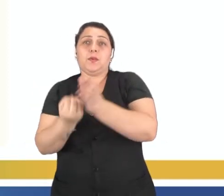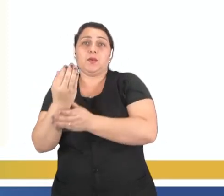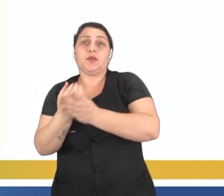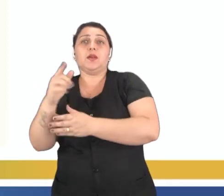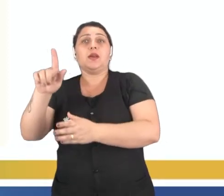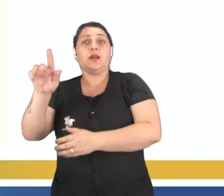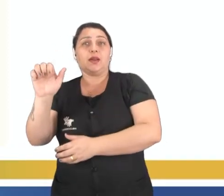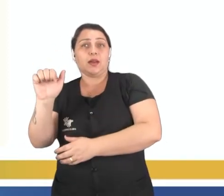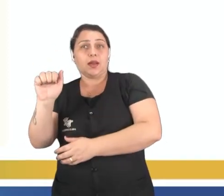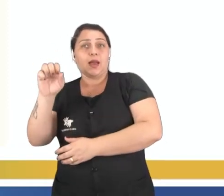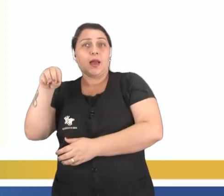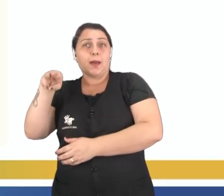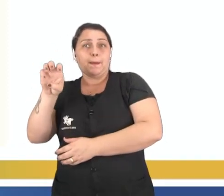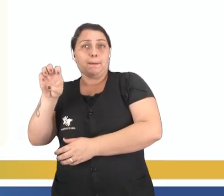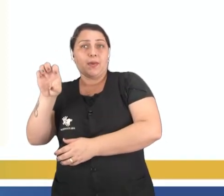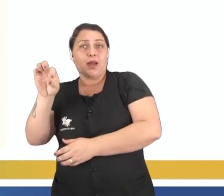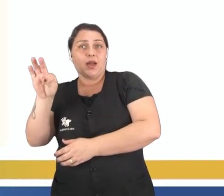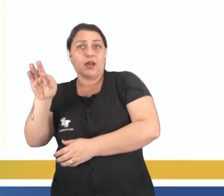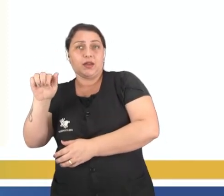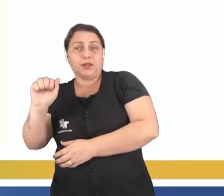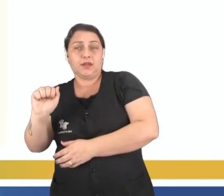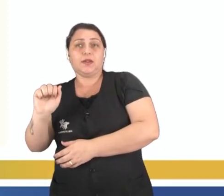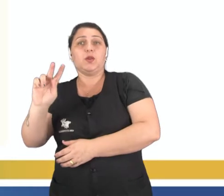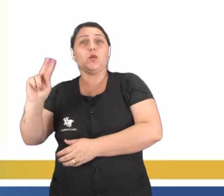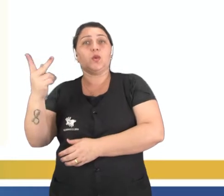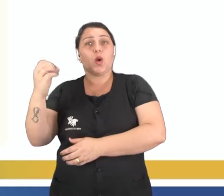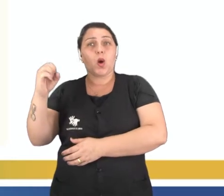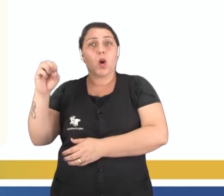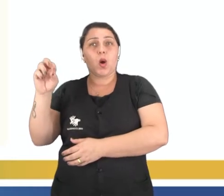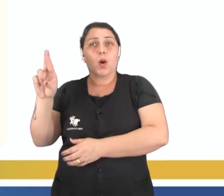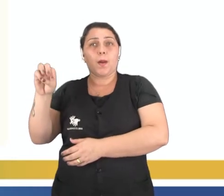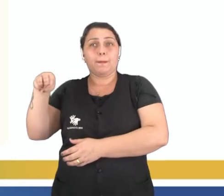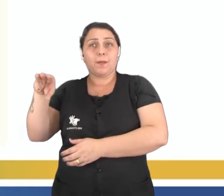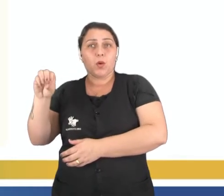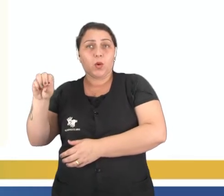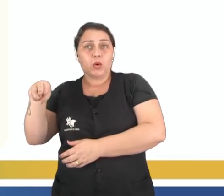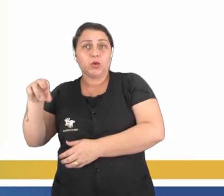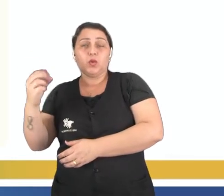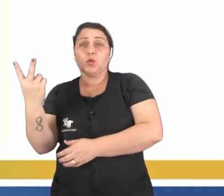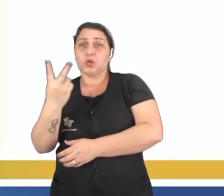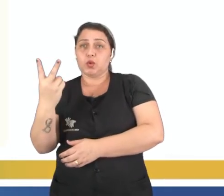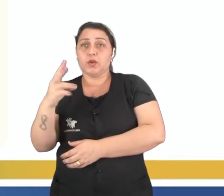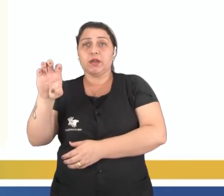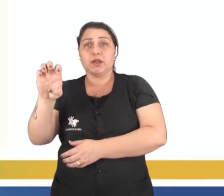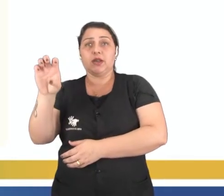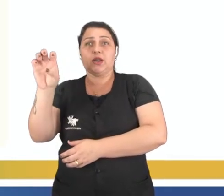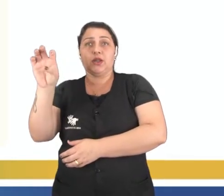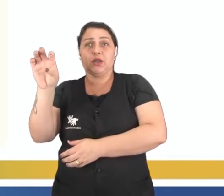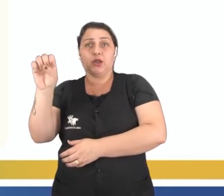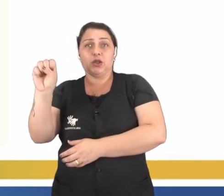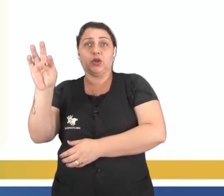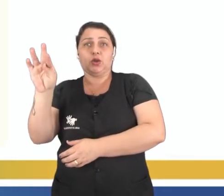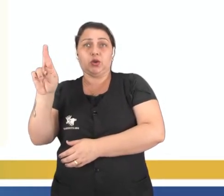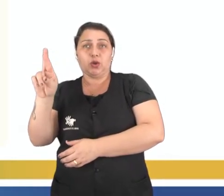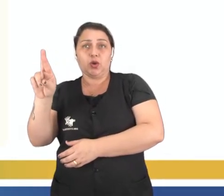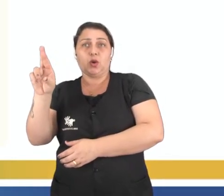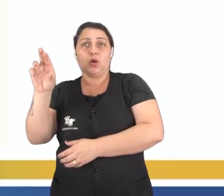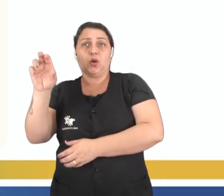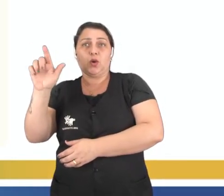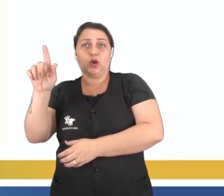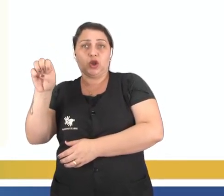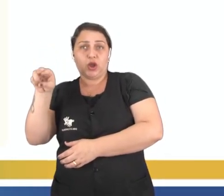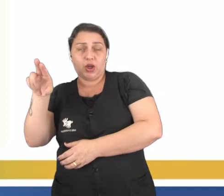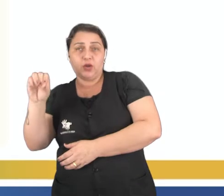que no caso são os ovócitos, e os hormônios femininos, tanto o estrogênio quanto a progesterona. Então esses